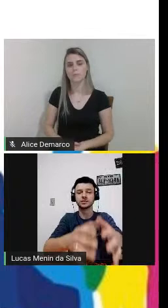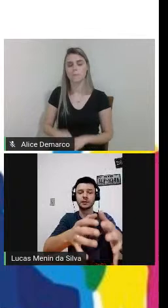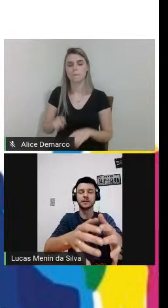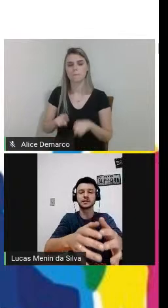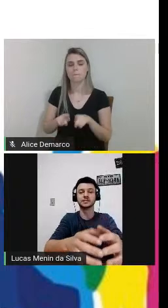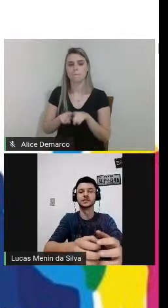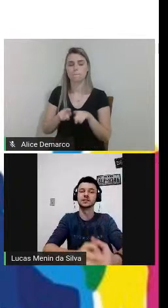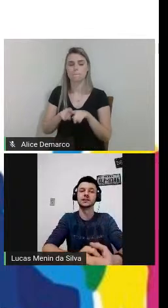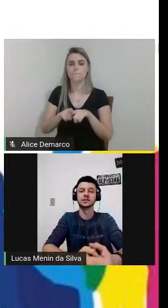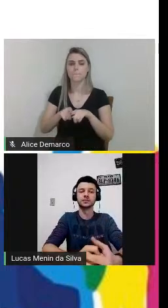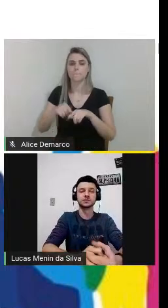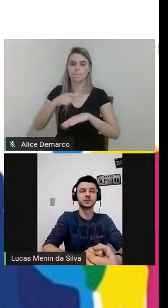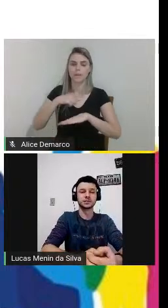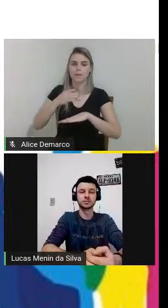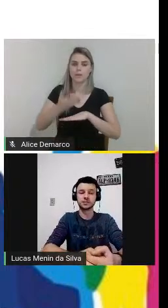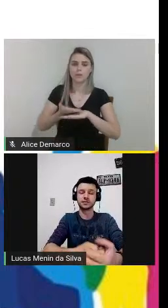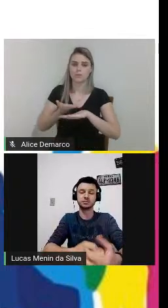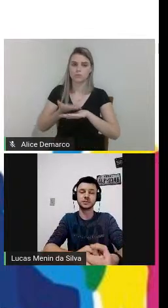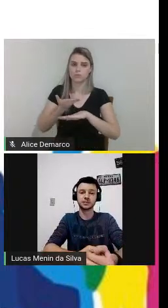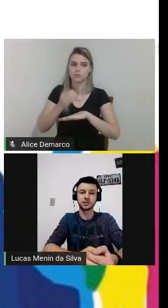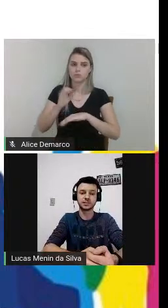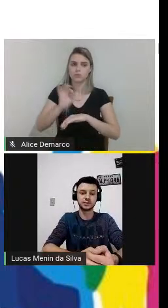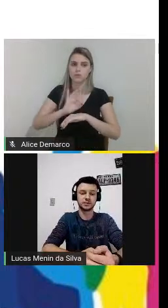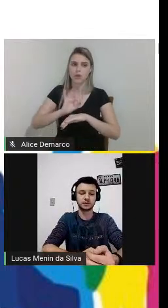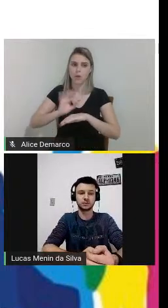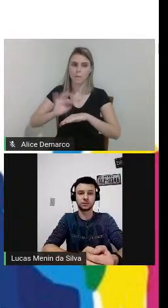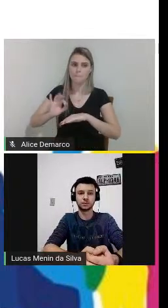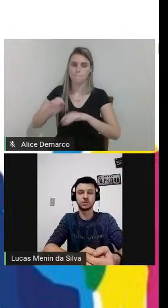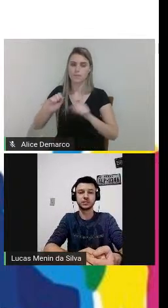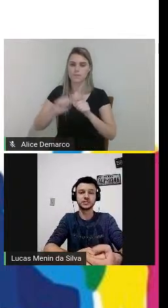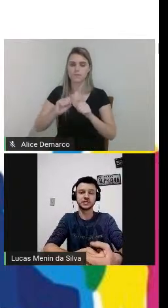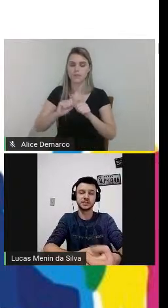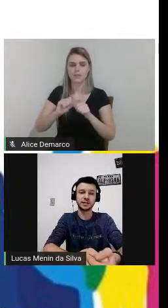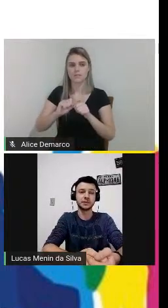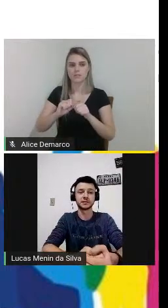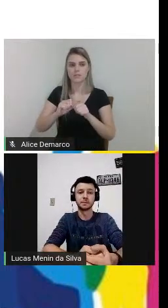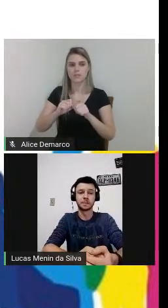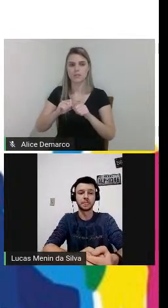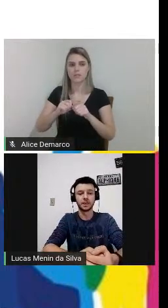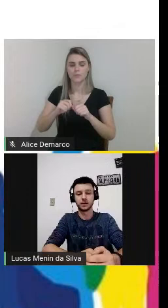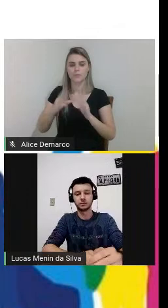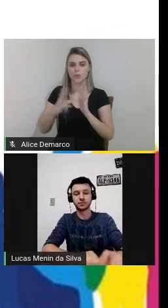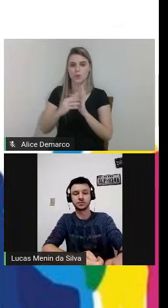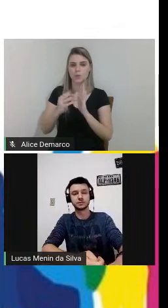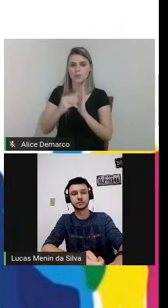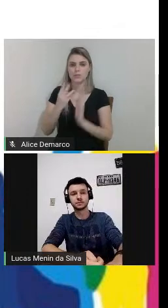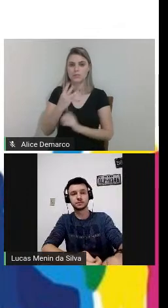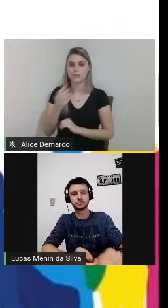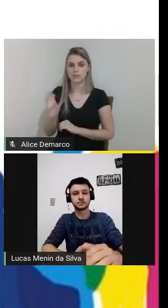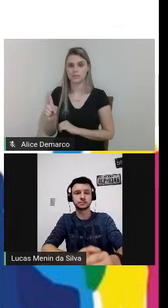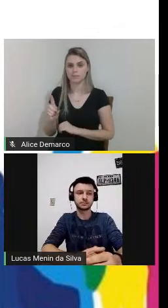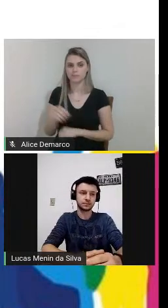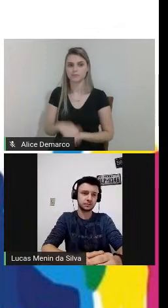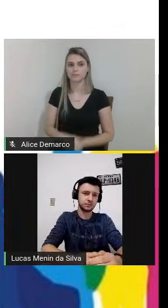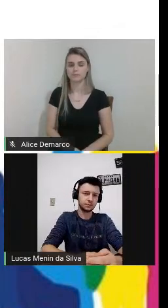e subindo a peça formando e fabricando assim o modelo 3D da peça próximo